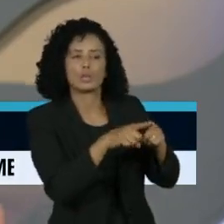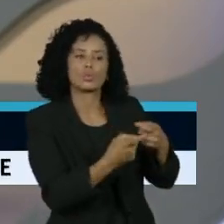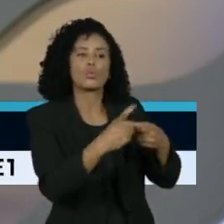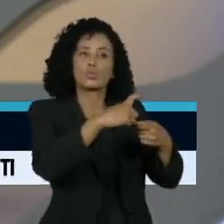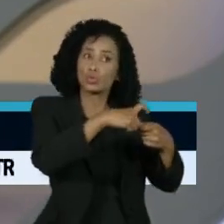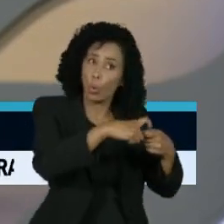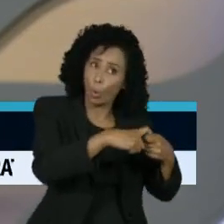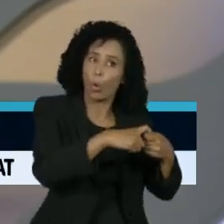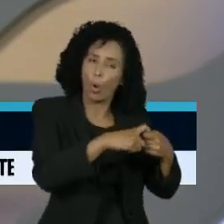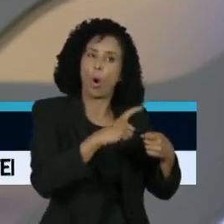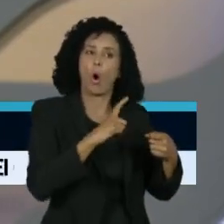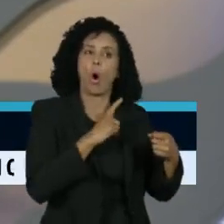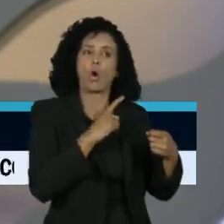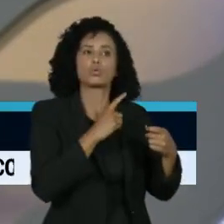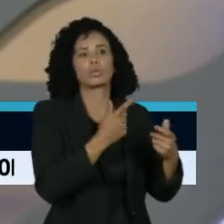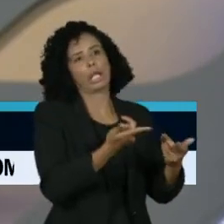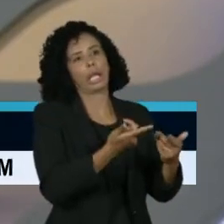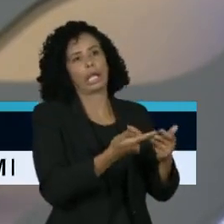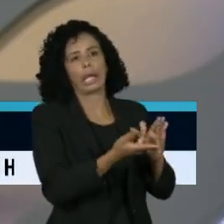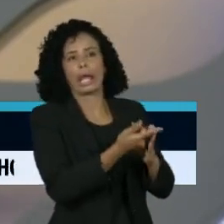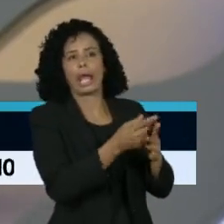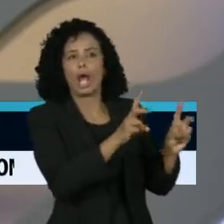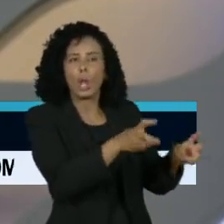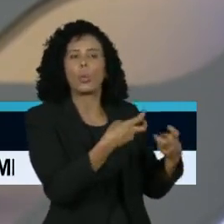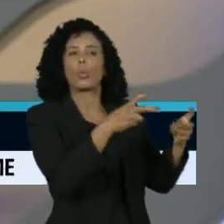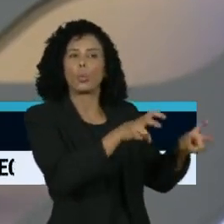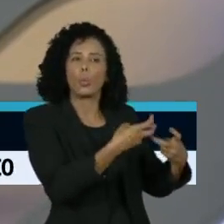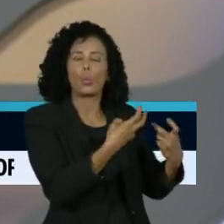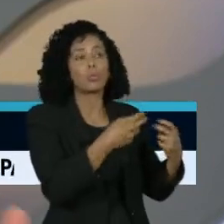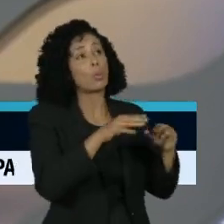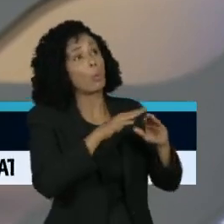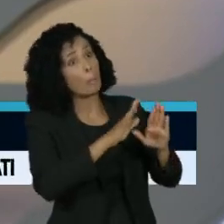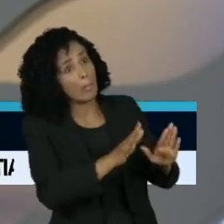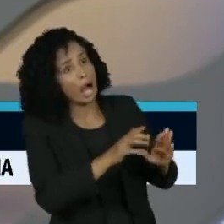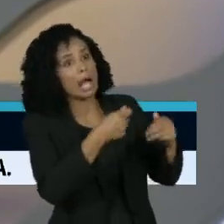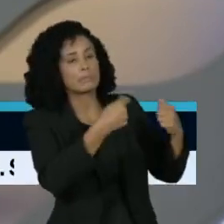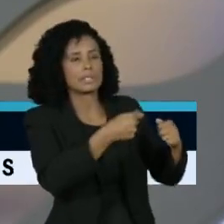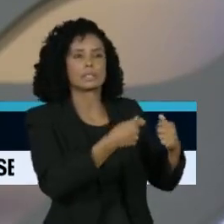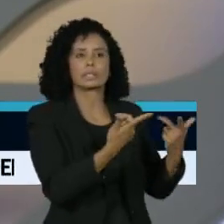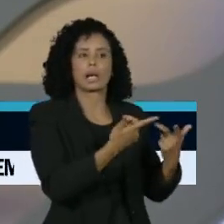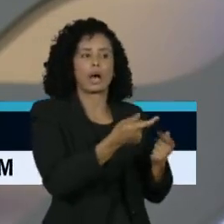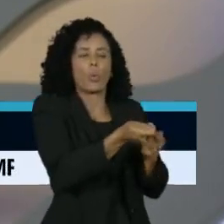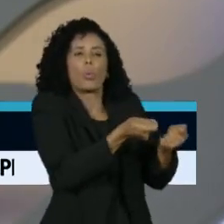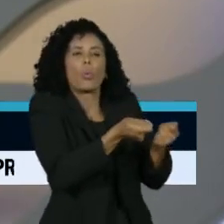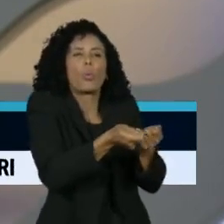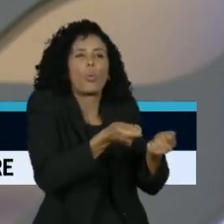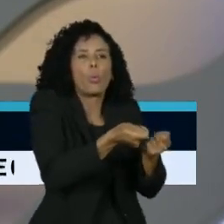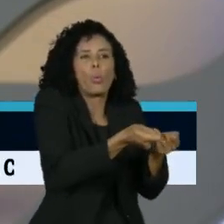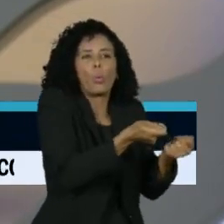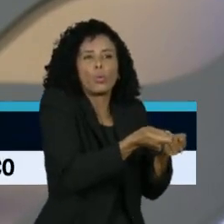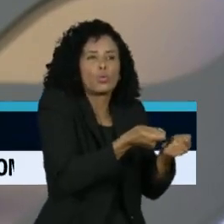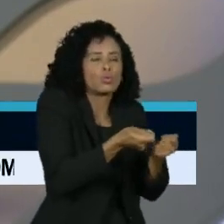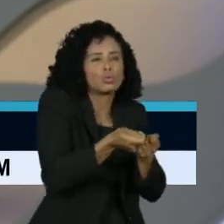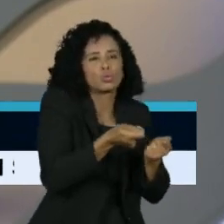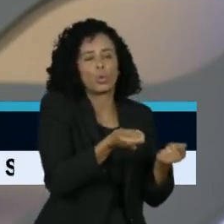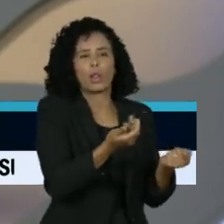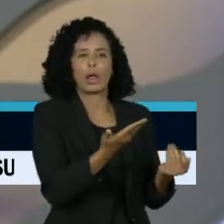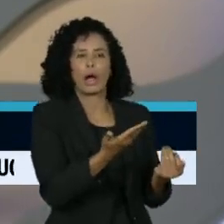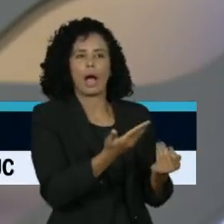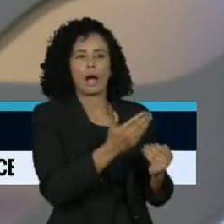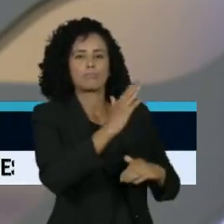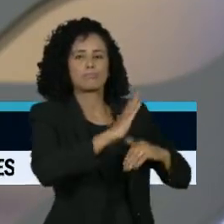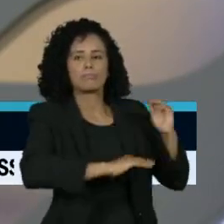seguir corretamente os seus trâmites de produção, está certo? E praticar os melhores